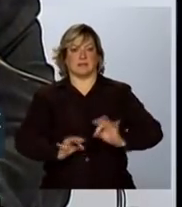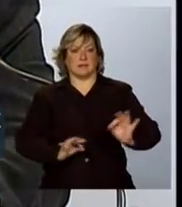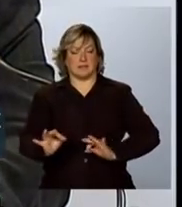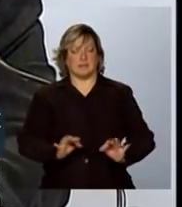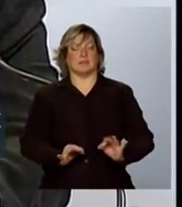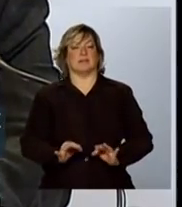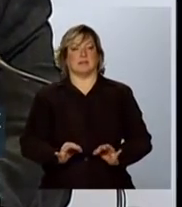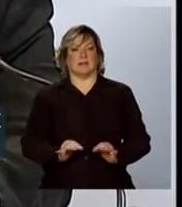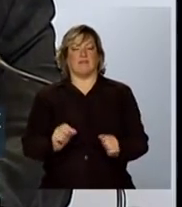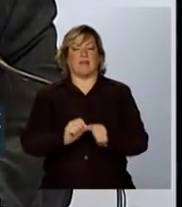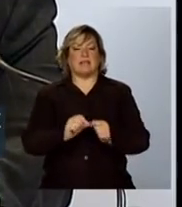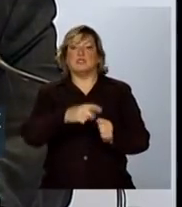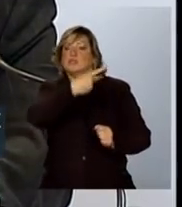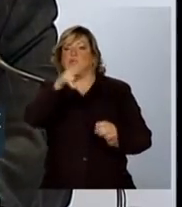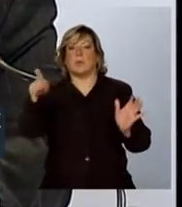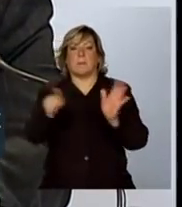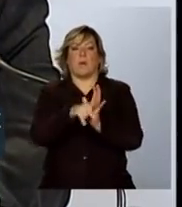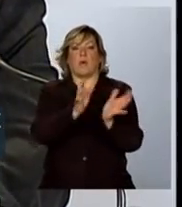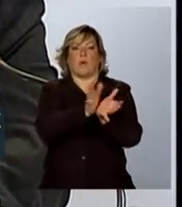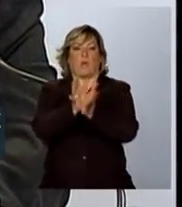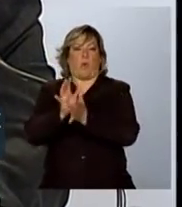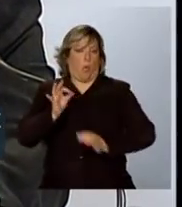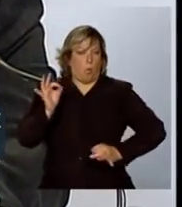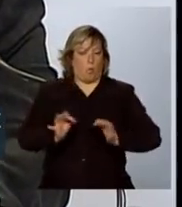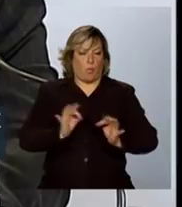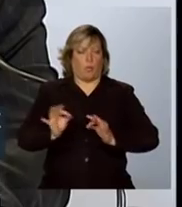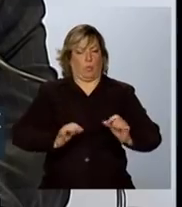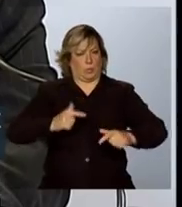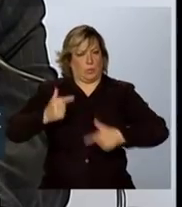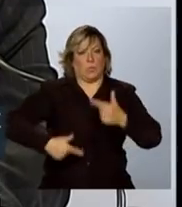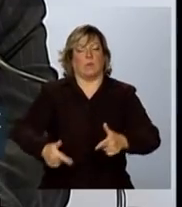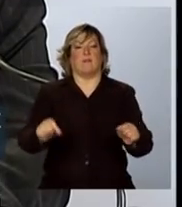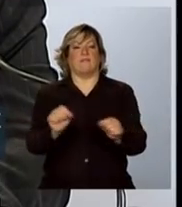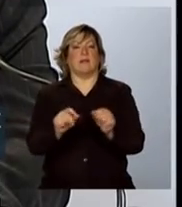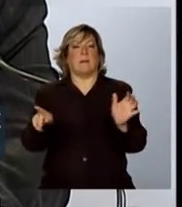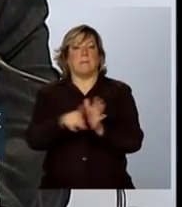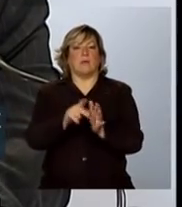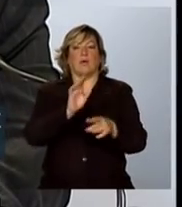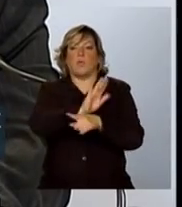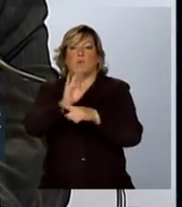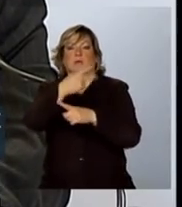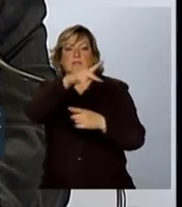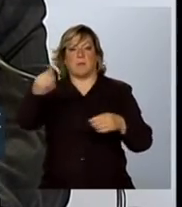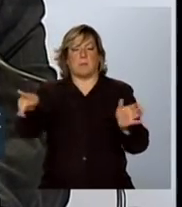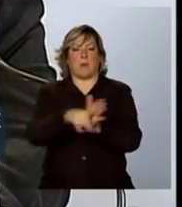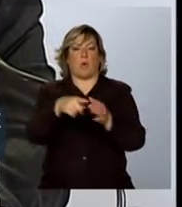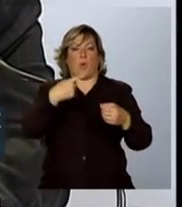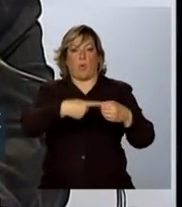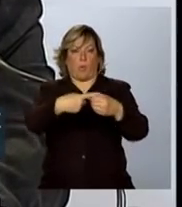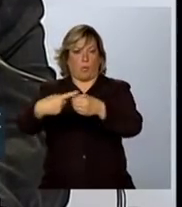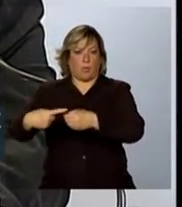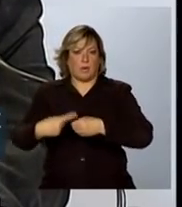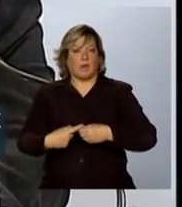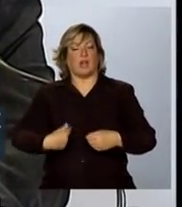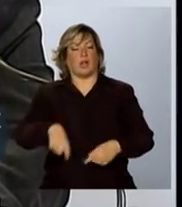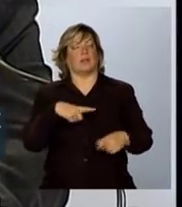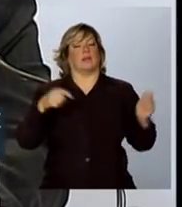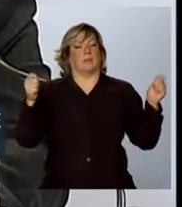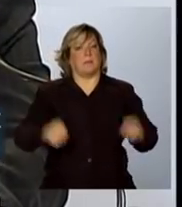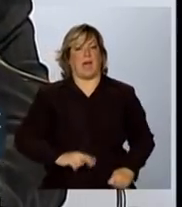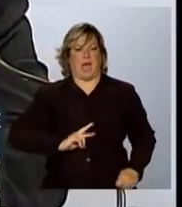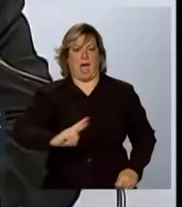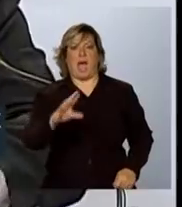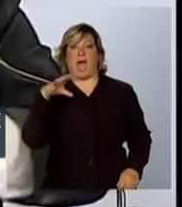organização, ou seja, criando suas forças também estaduais para poder fazer com que nós tenhamos capacidade de pronta